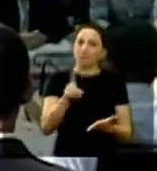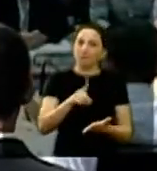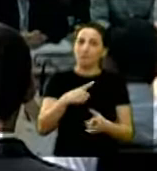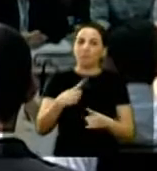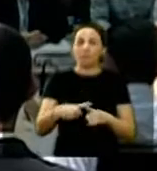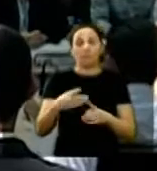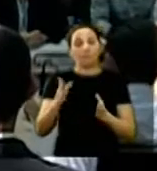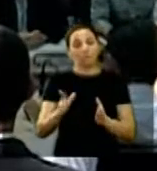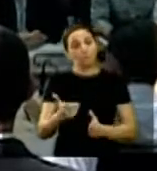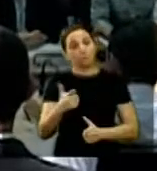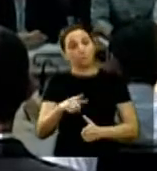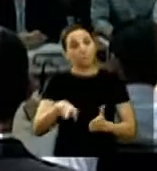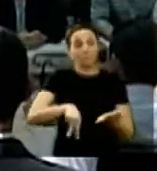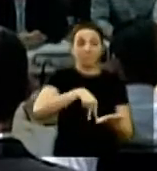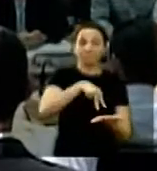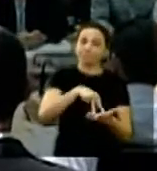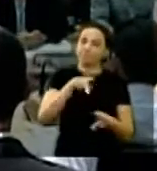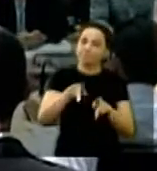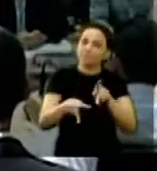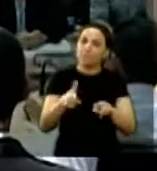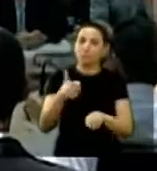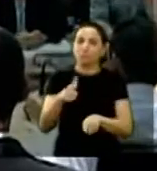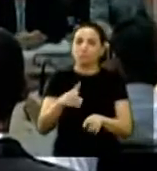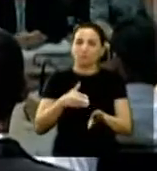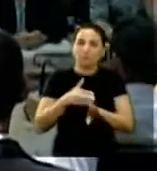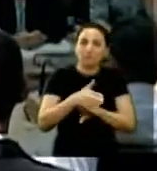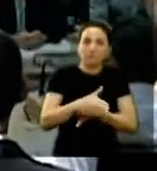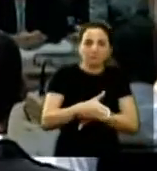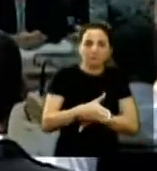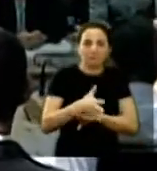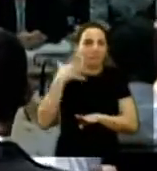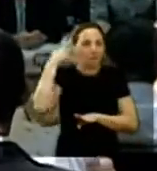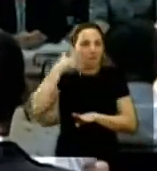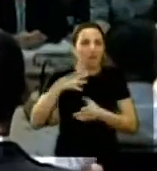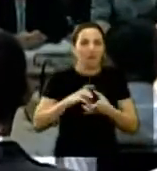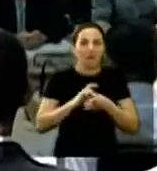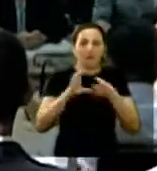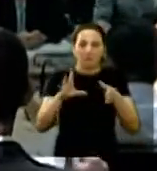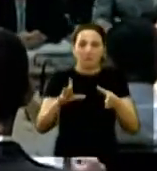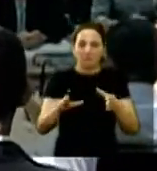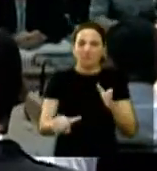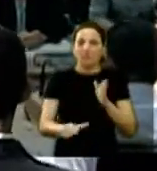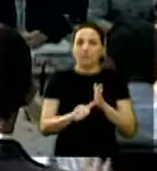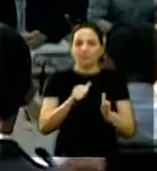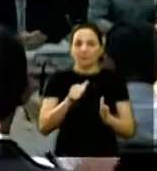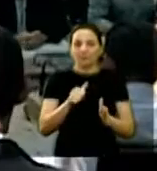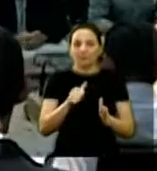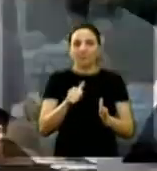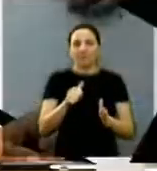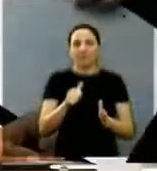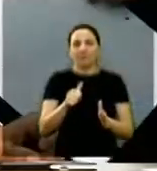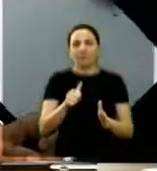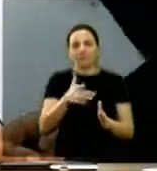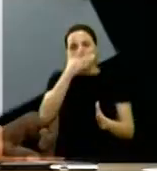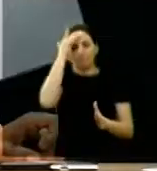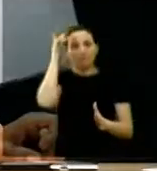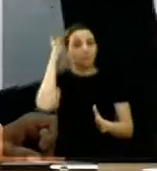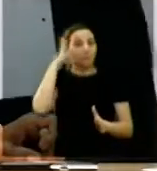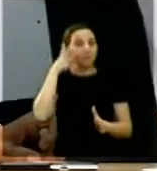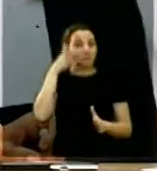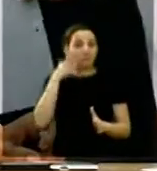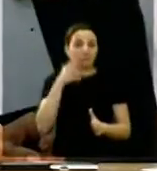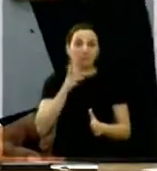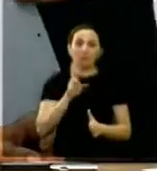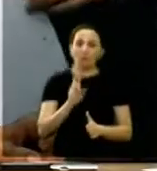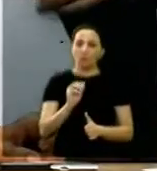porque nós não temos tribuna popular, nós vamos passar diretamente ao pequeno expediente. O primeiro orador a fazer da palavra é o vereador